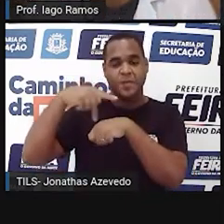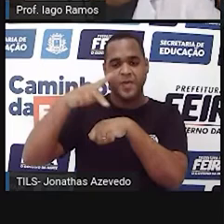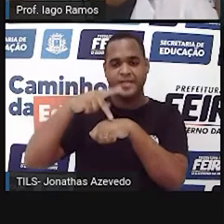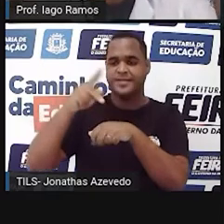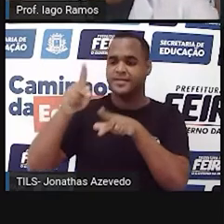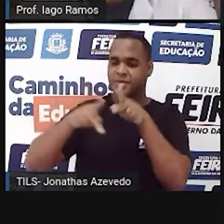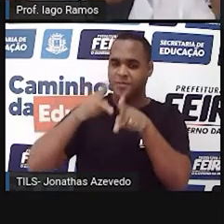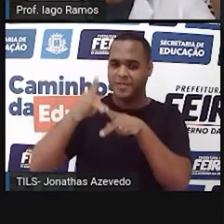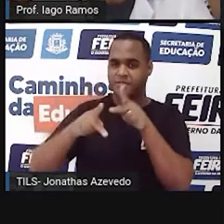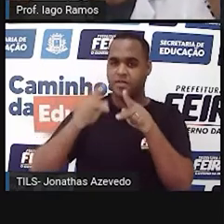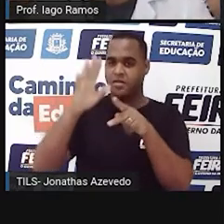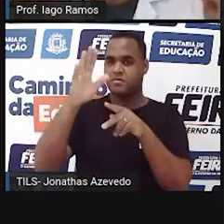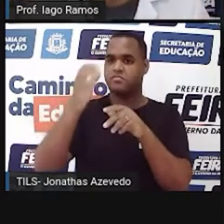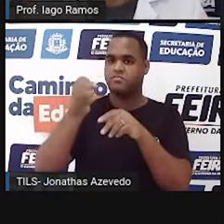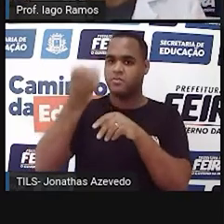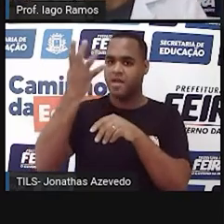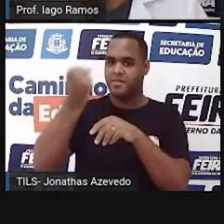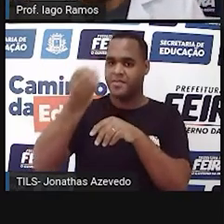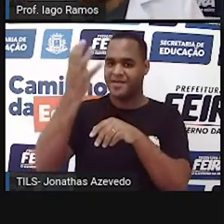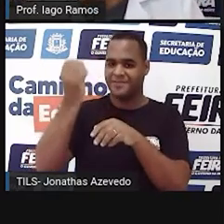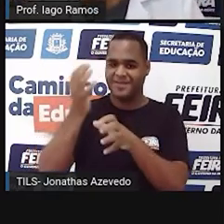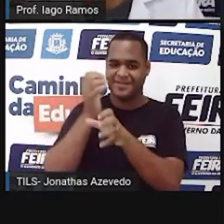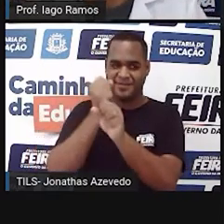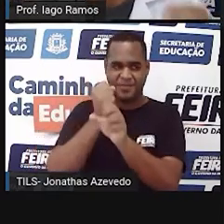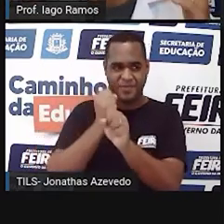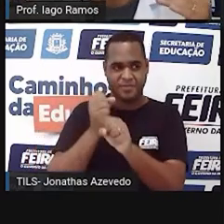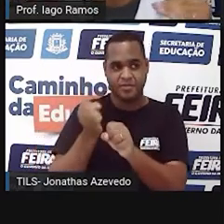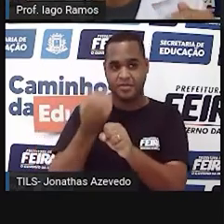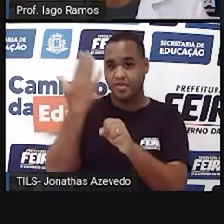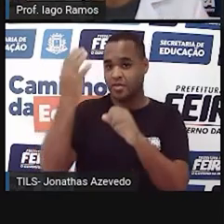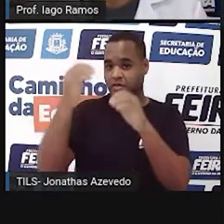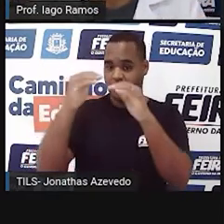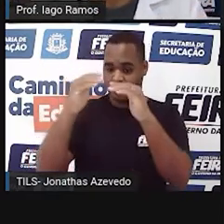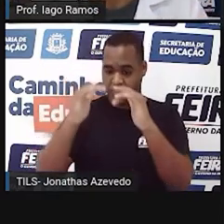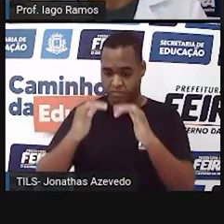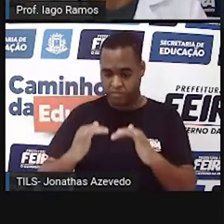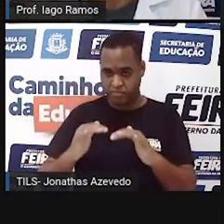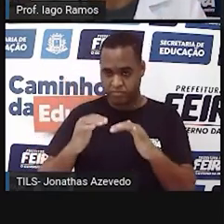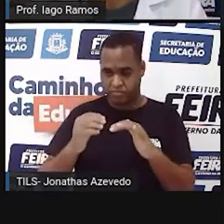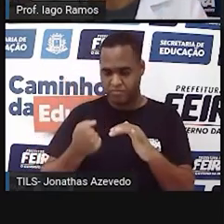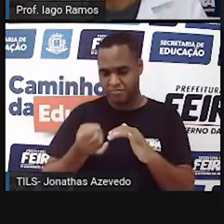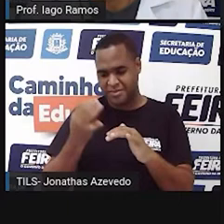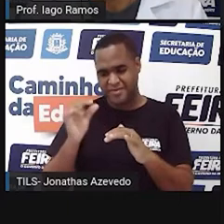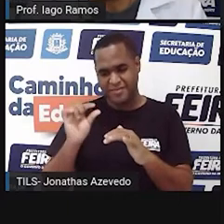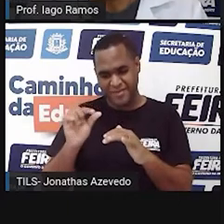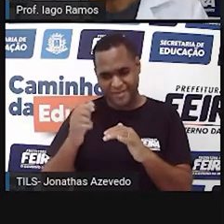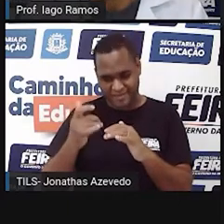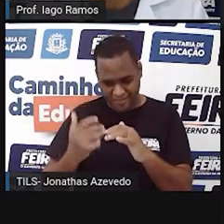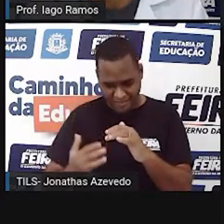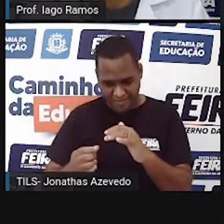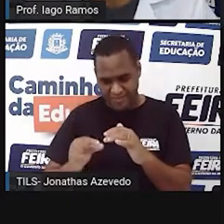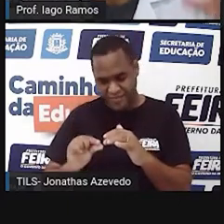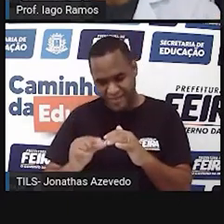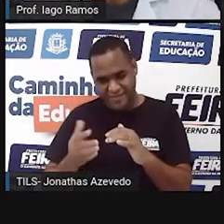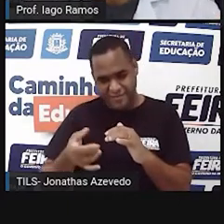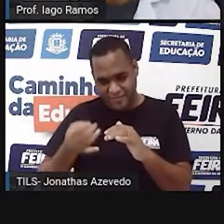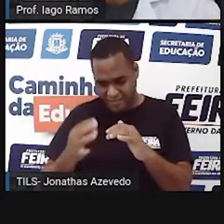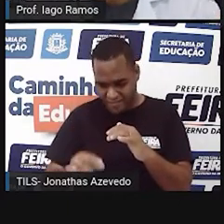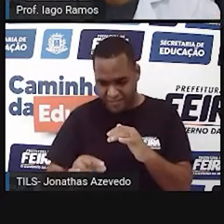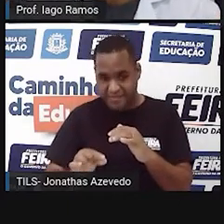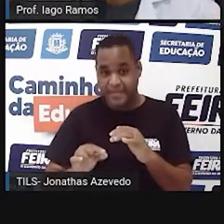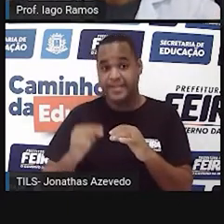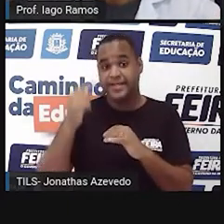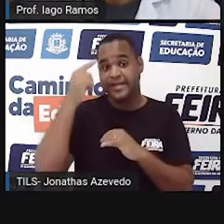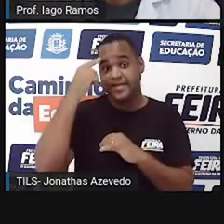maiores vão ficando na parte de cima e as menores vão ficando na parte de baixo, né? É do